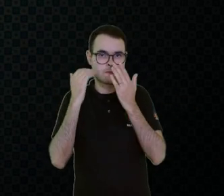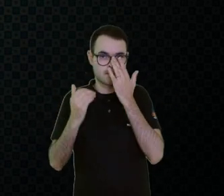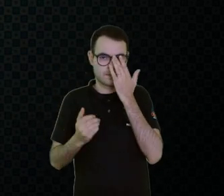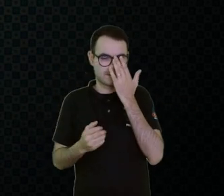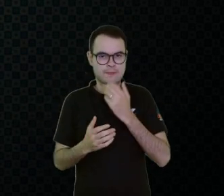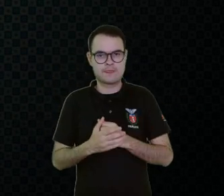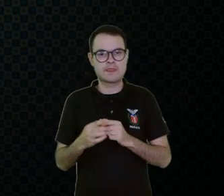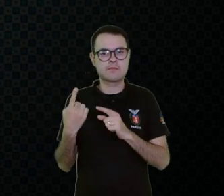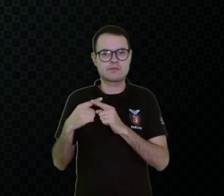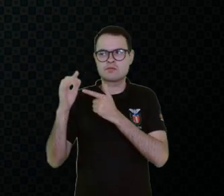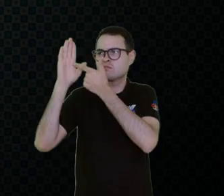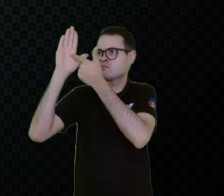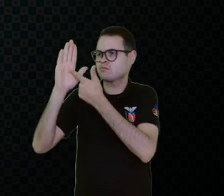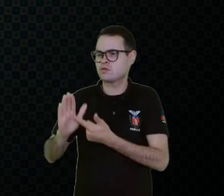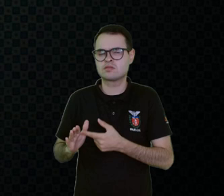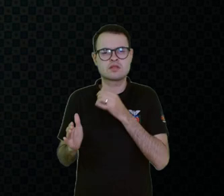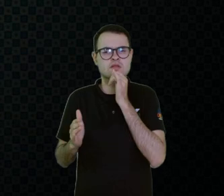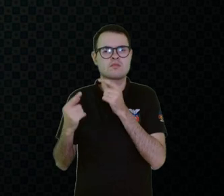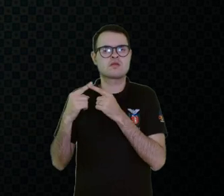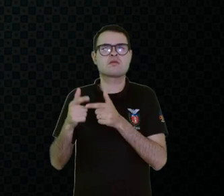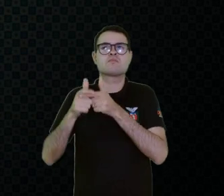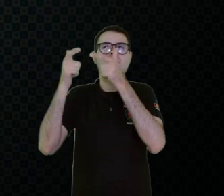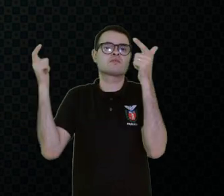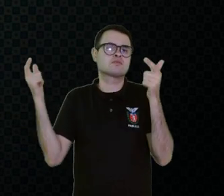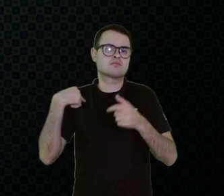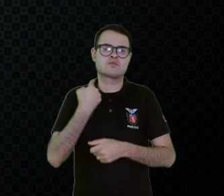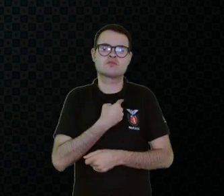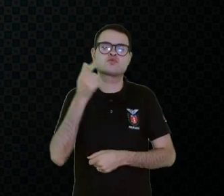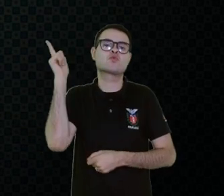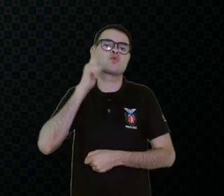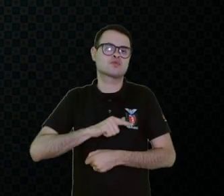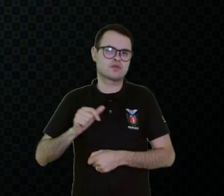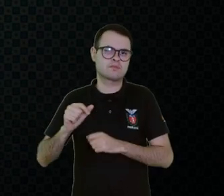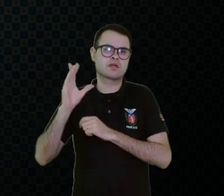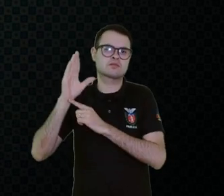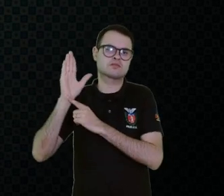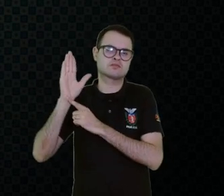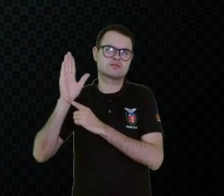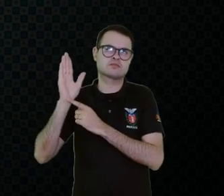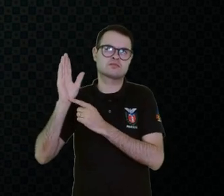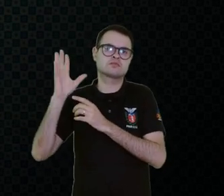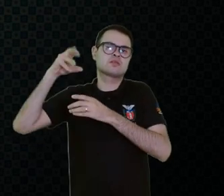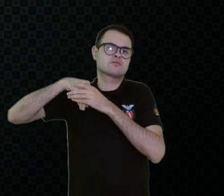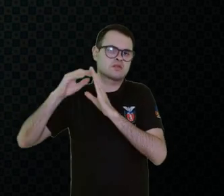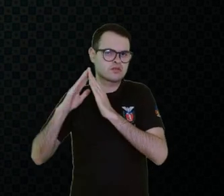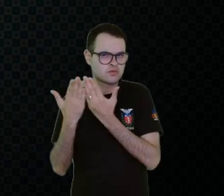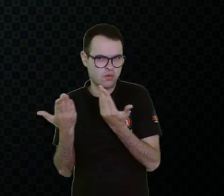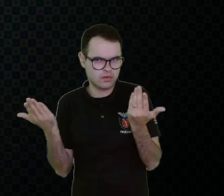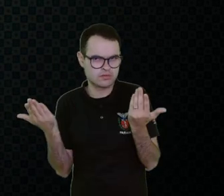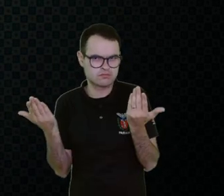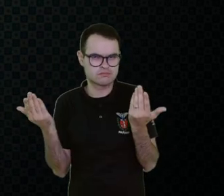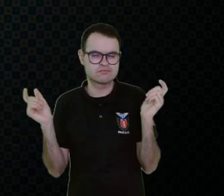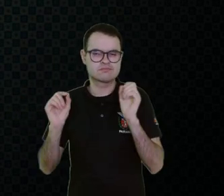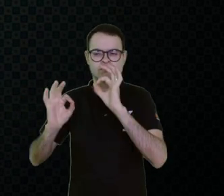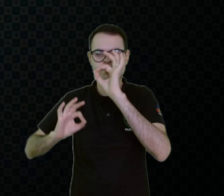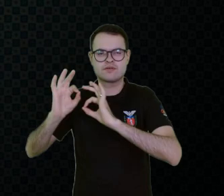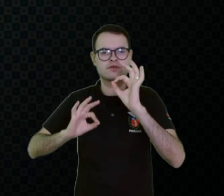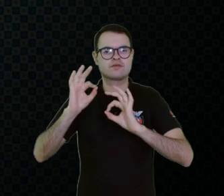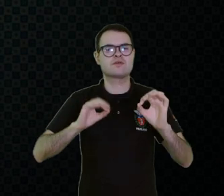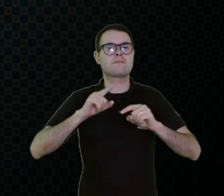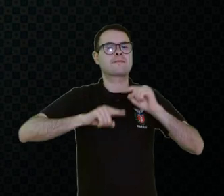exemplos? Porque às vezes é o que a gente mais tem ou mais consegue dentro da escola, ou até mesmo numa questão